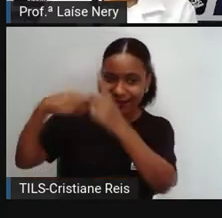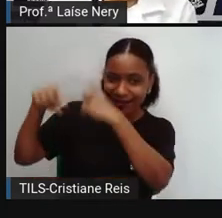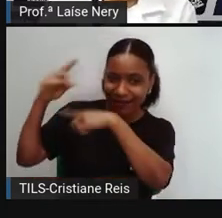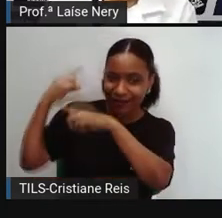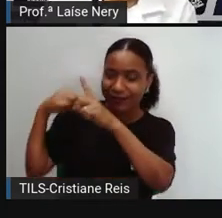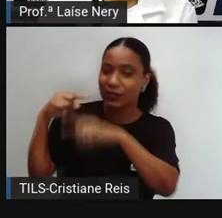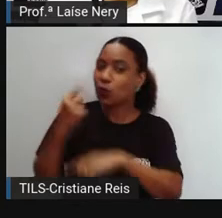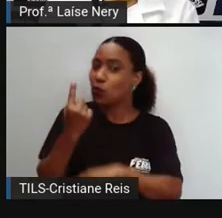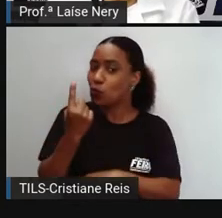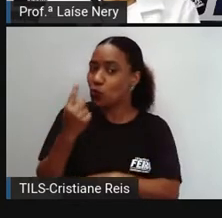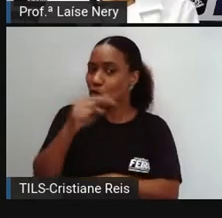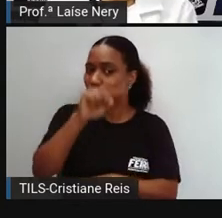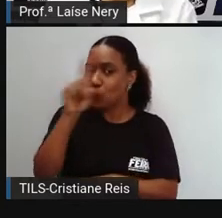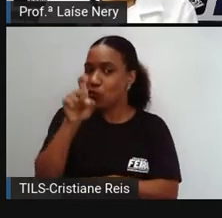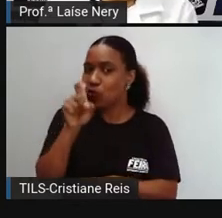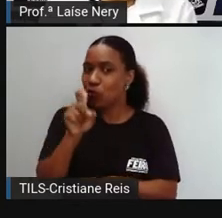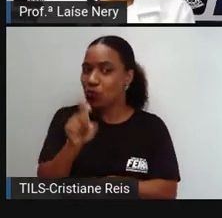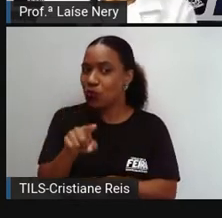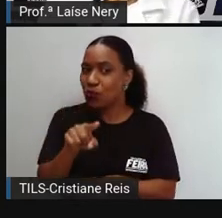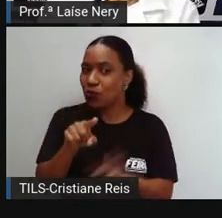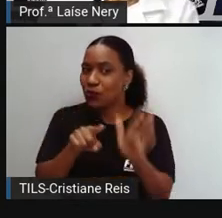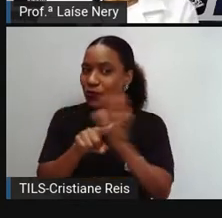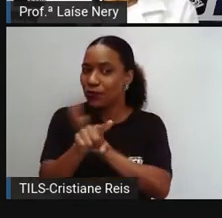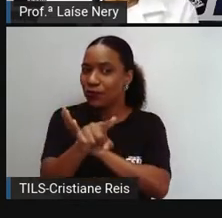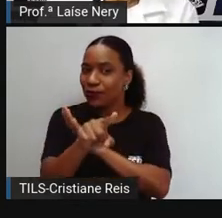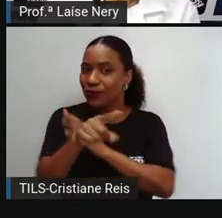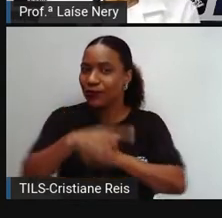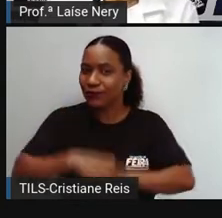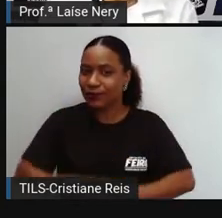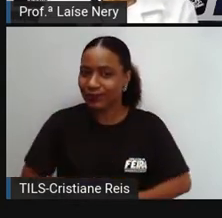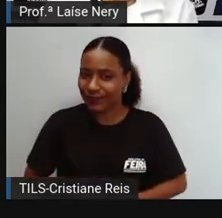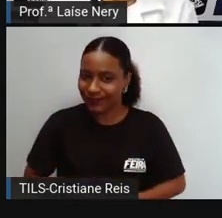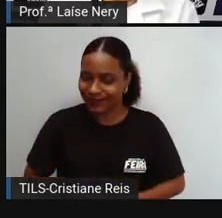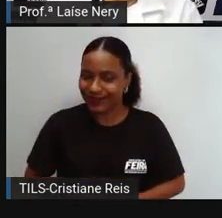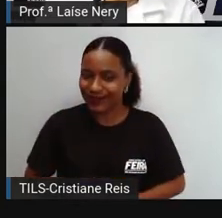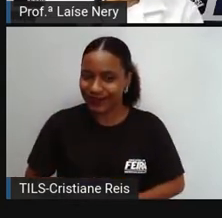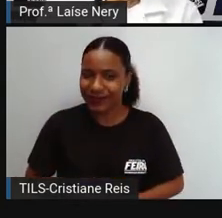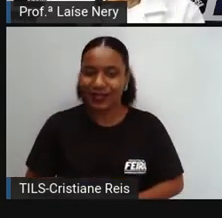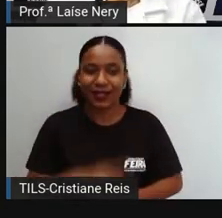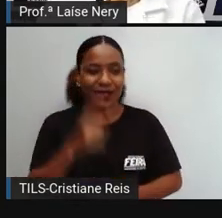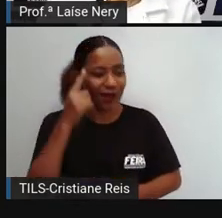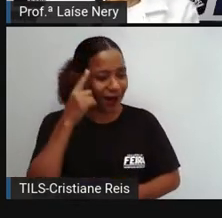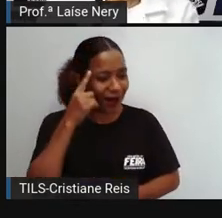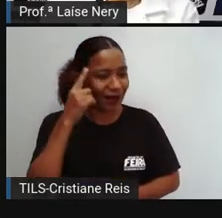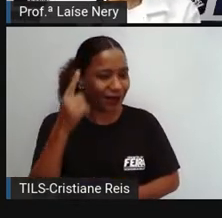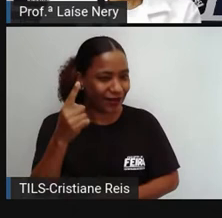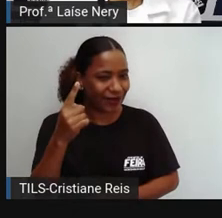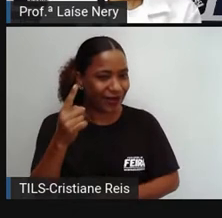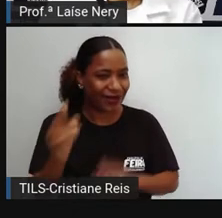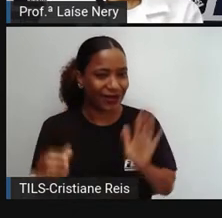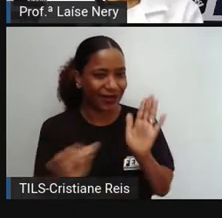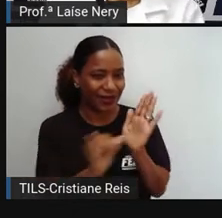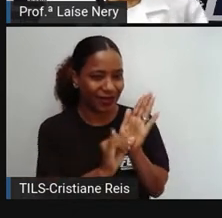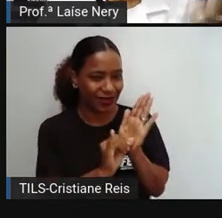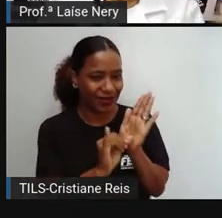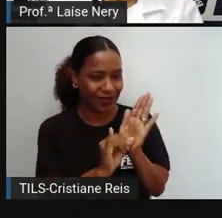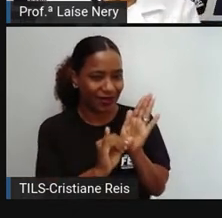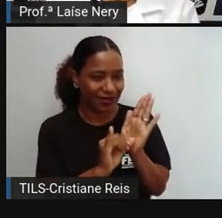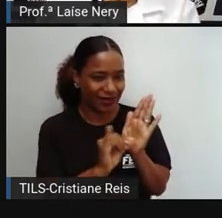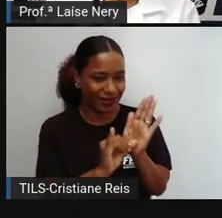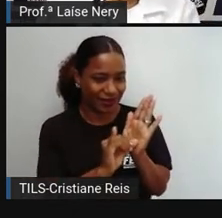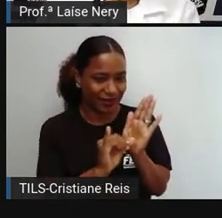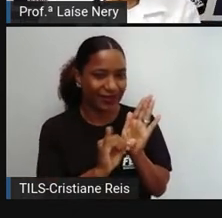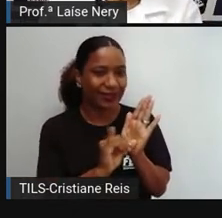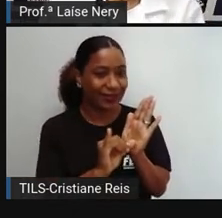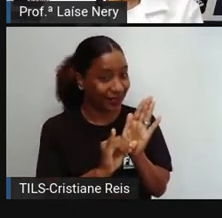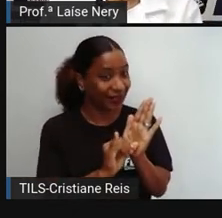importante. Você lembra os assuntos que nós estudamos no eixo identidade? Nós tivemos um